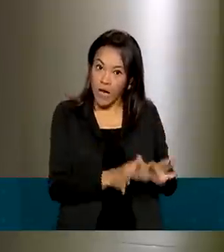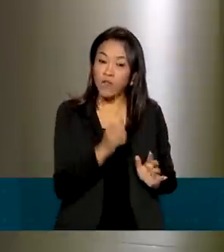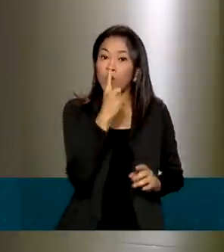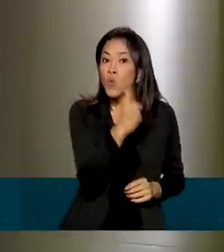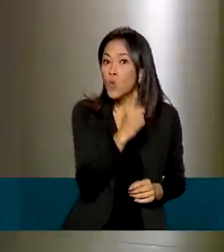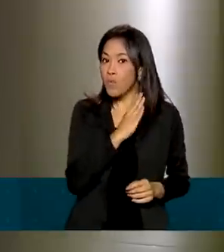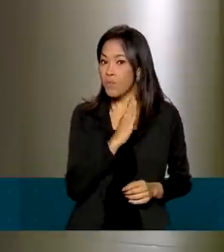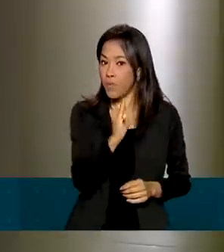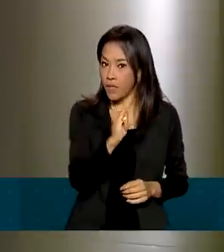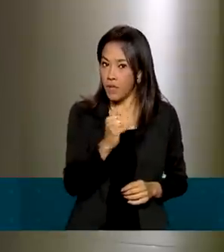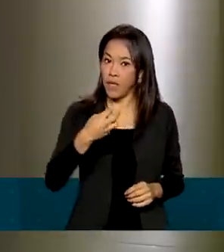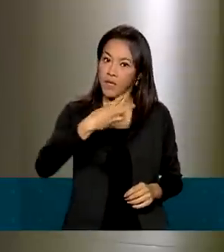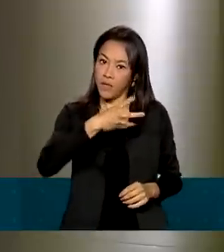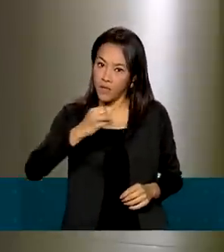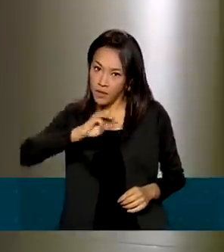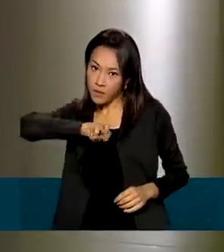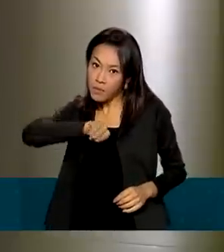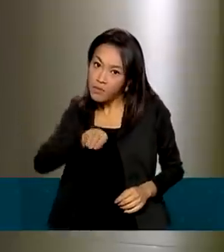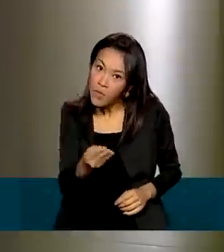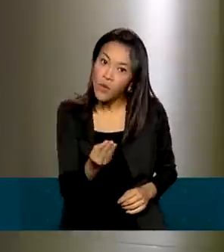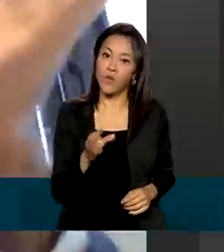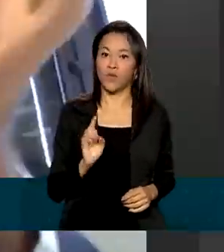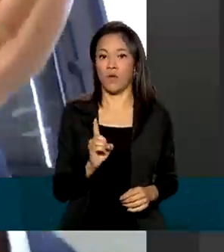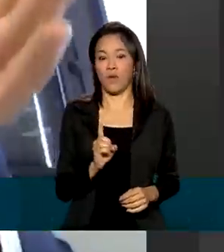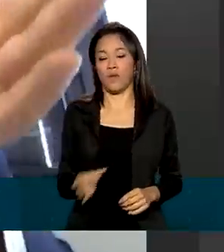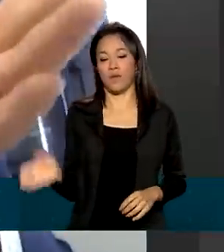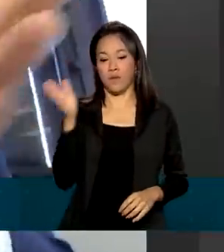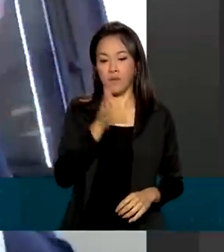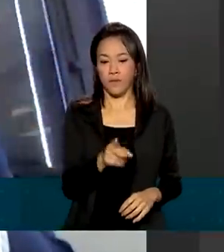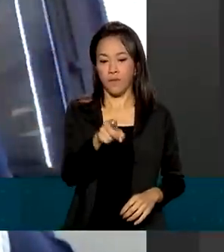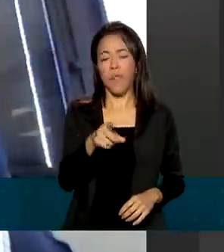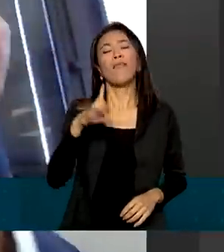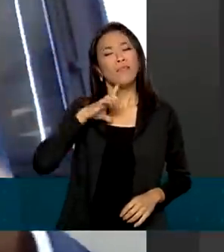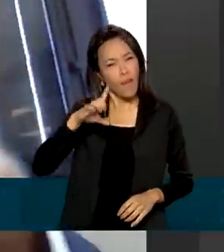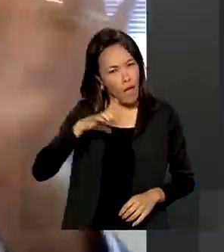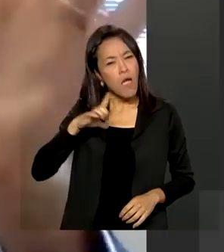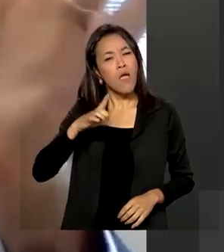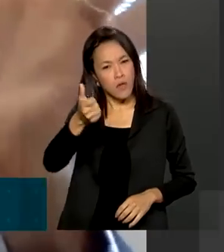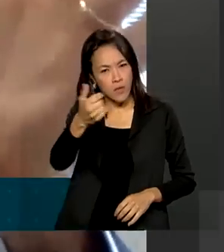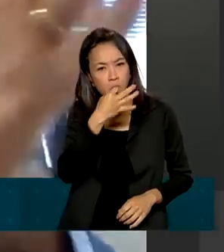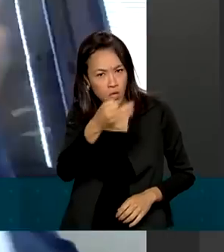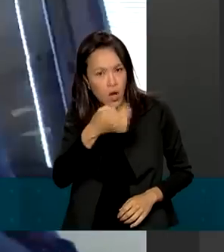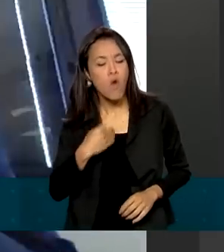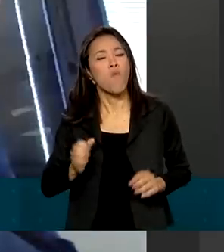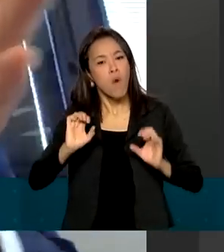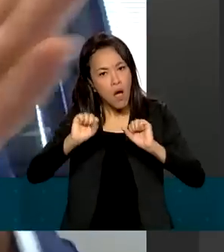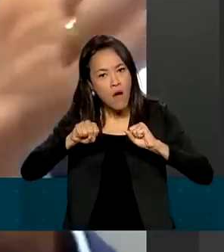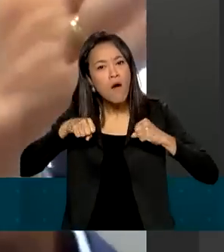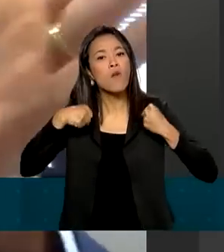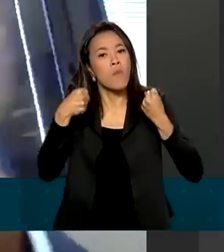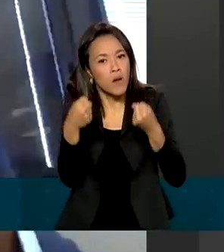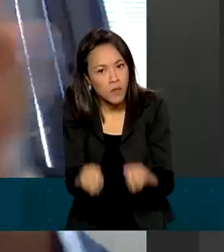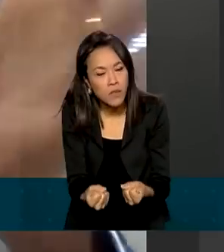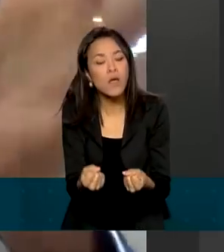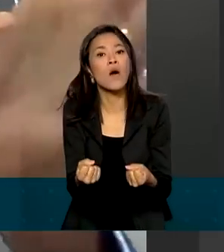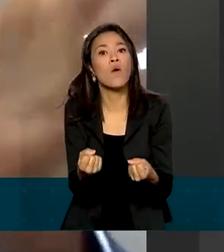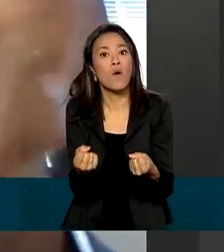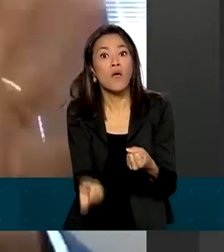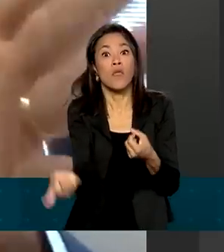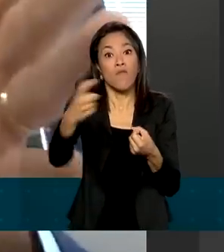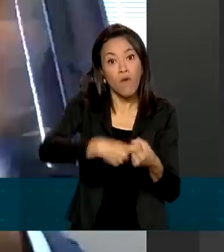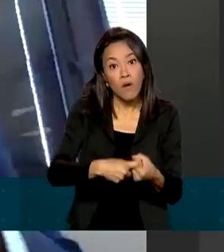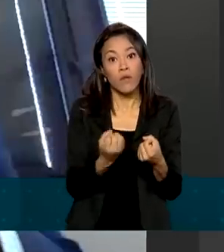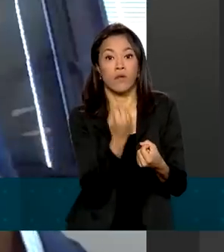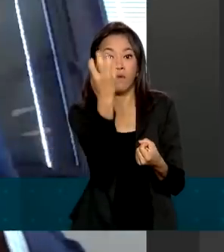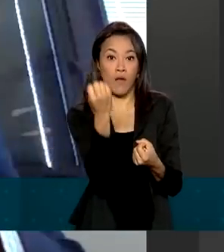bilhão e 300 milhões de dólares. Há uma recuperação marcada nas viagens internacionais, todos